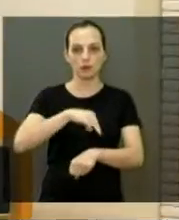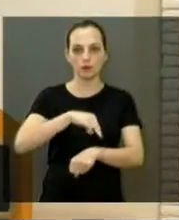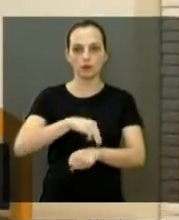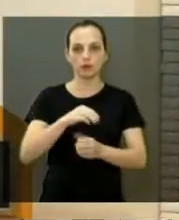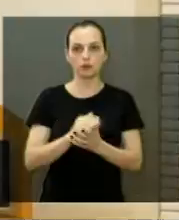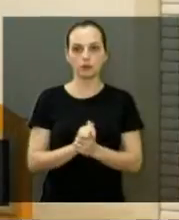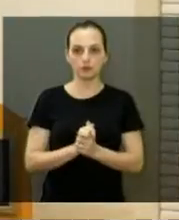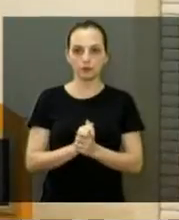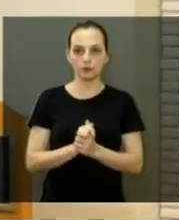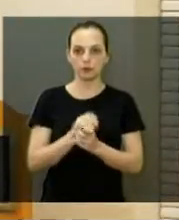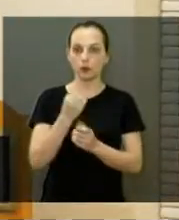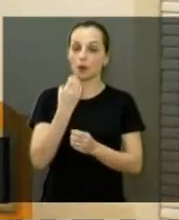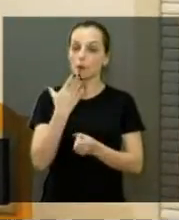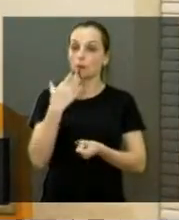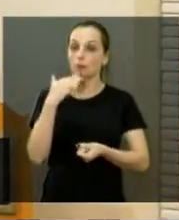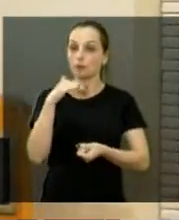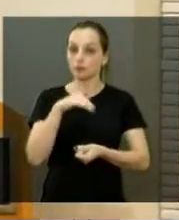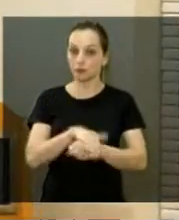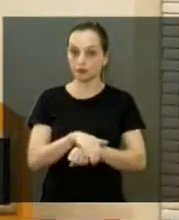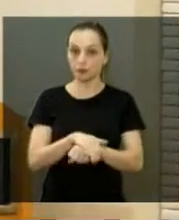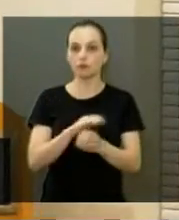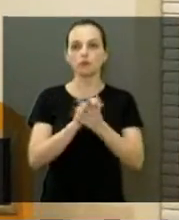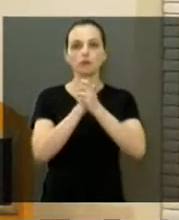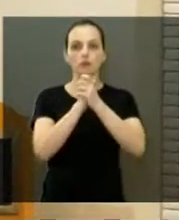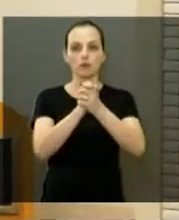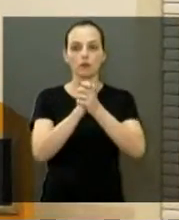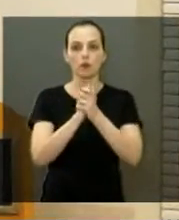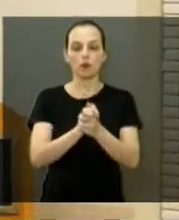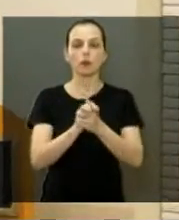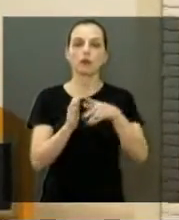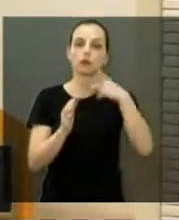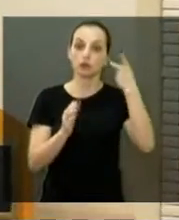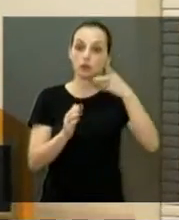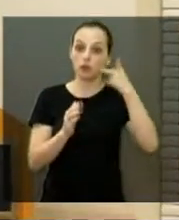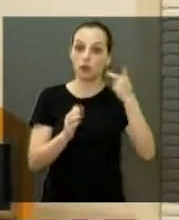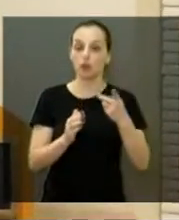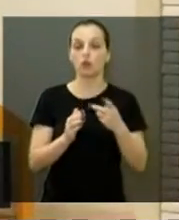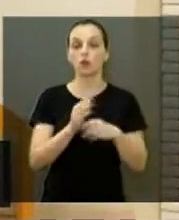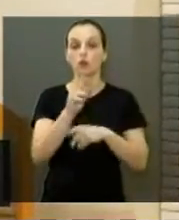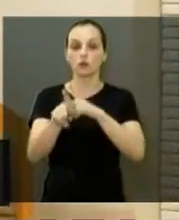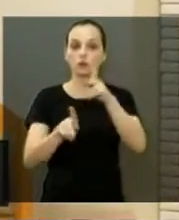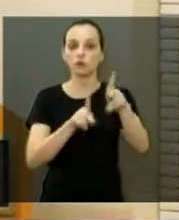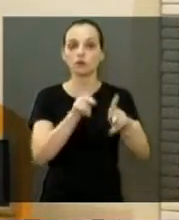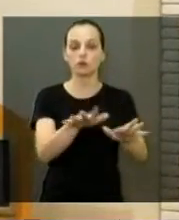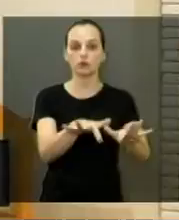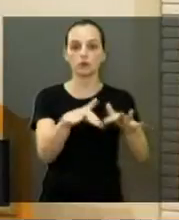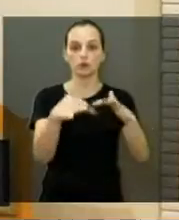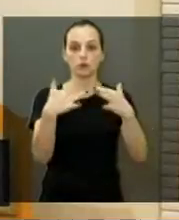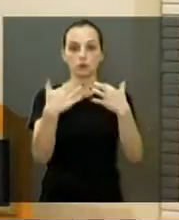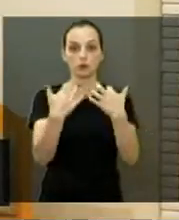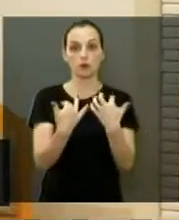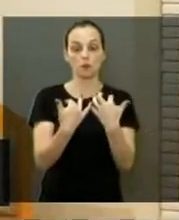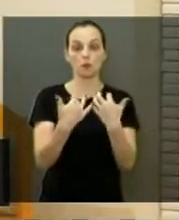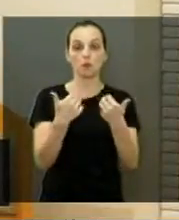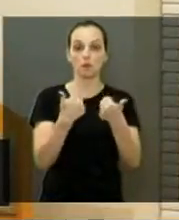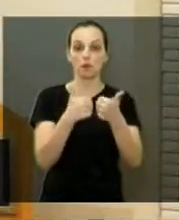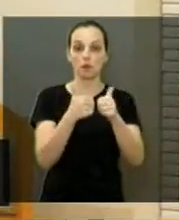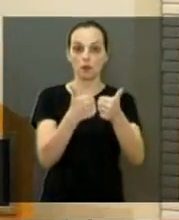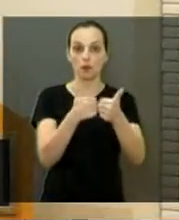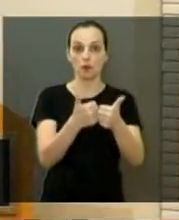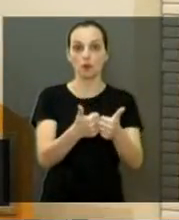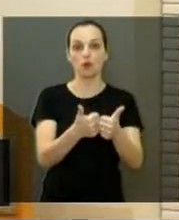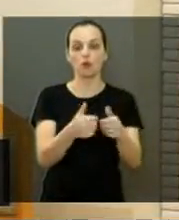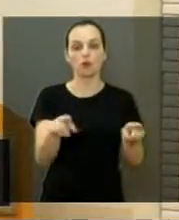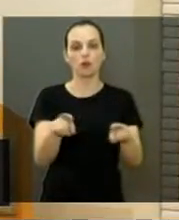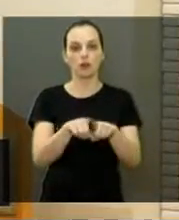Boa noite, presidente, cumprimento os senhores vereadores, o público presente e a todos que estão nos acompanhando e que irão